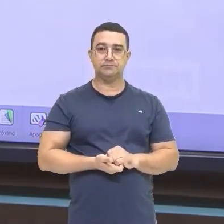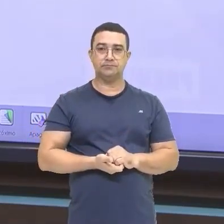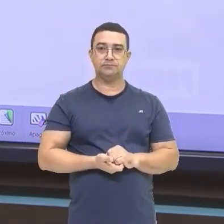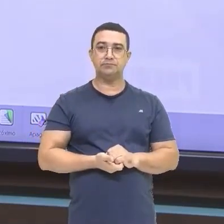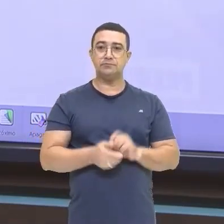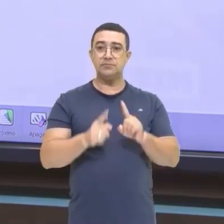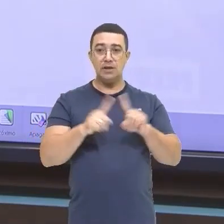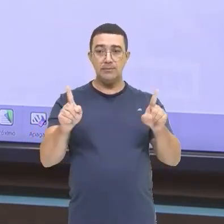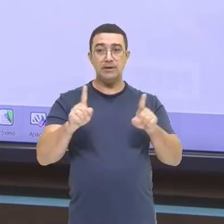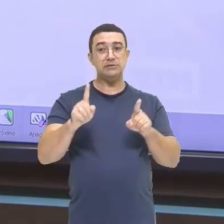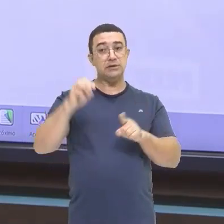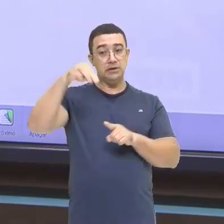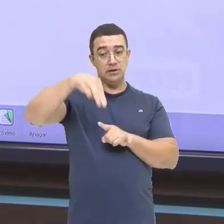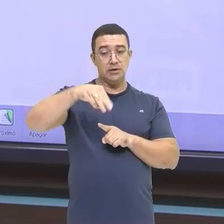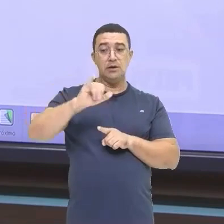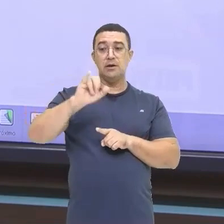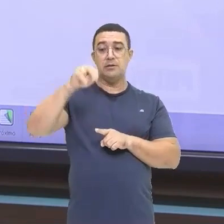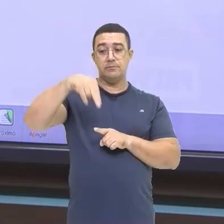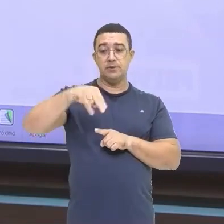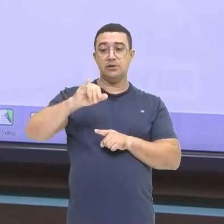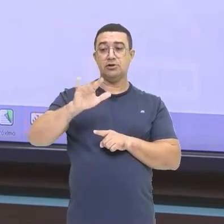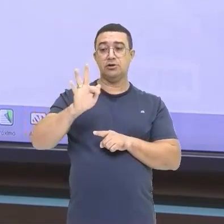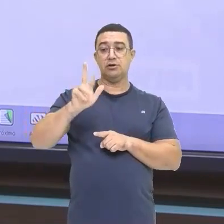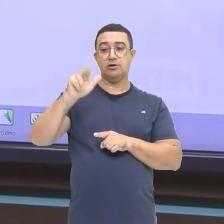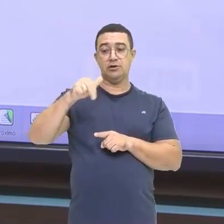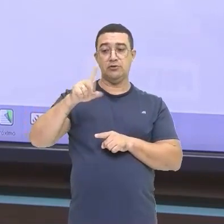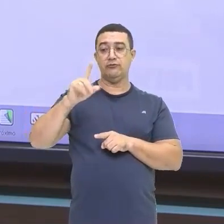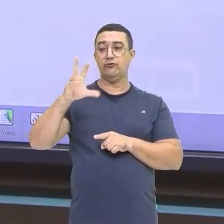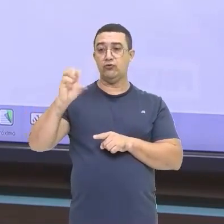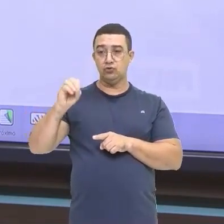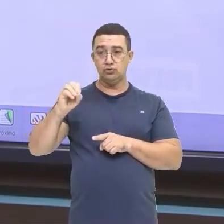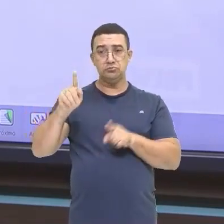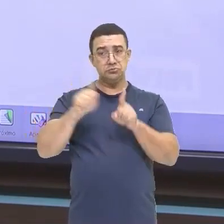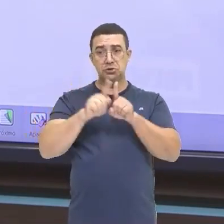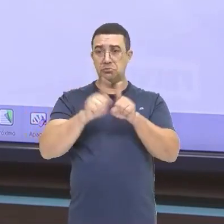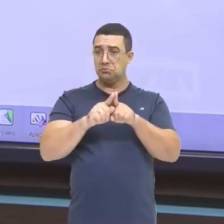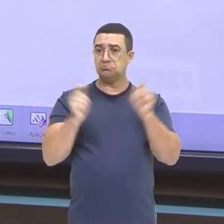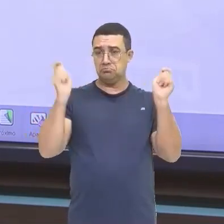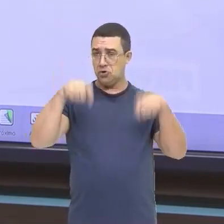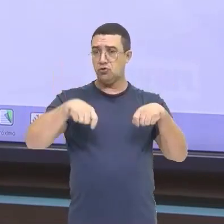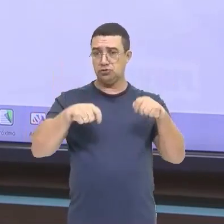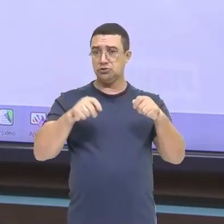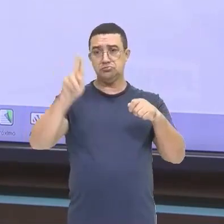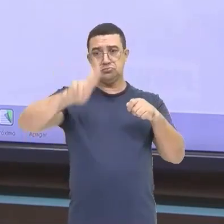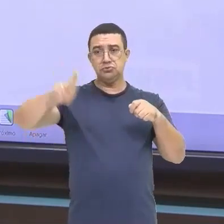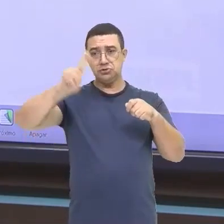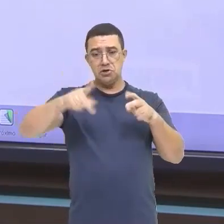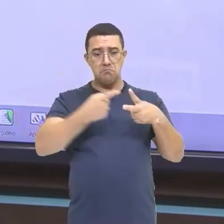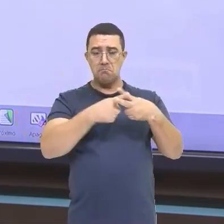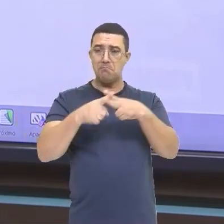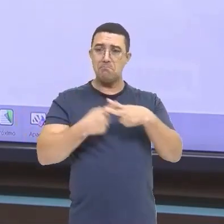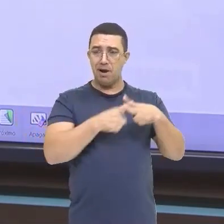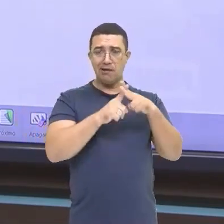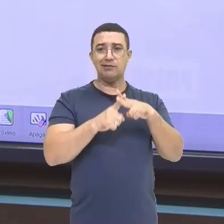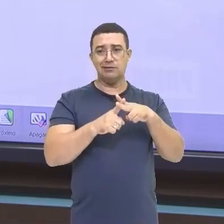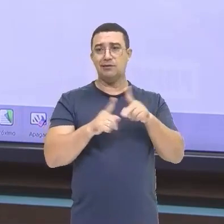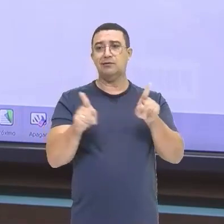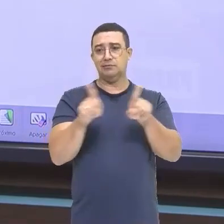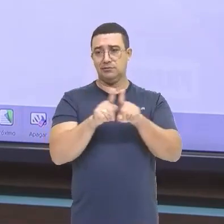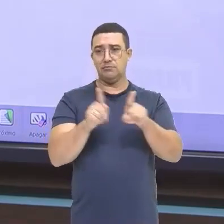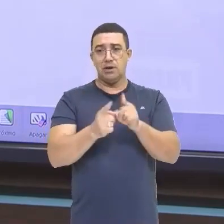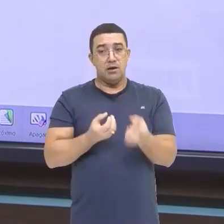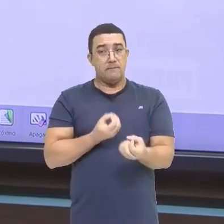Máquinas Pra trabalhar Ali no campo Mas numa escala Bem menor Tá bom gente? Só pra gente fazer Esse comparativo